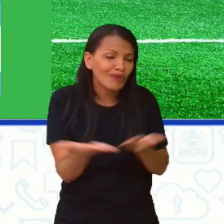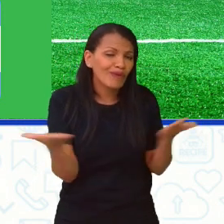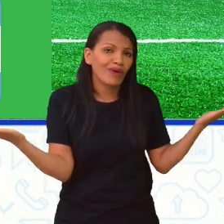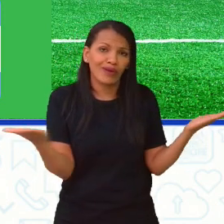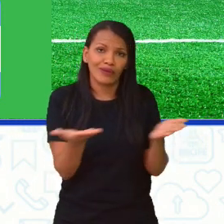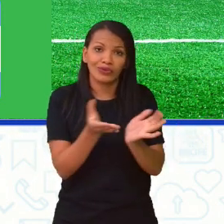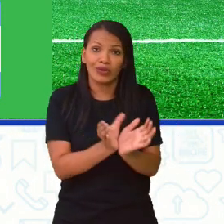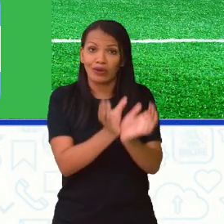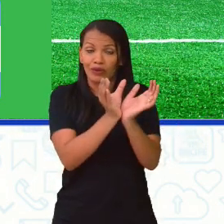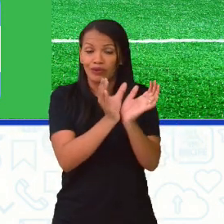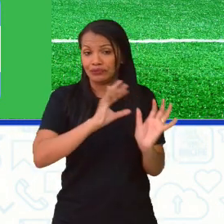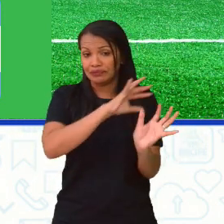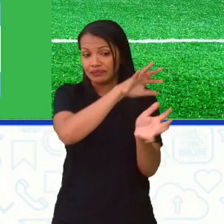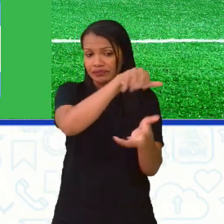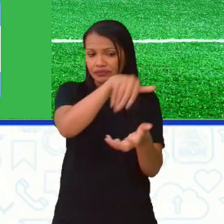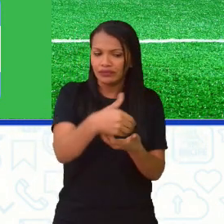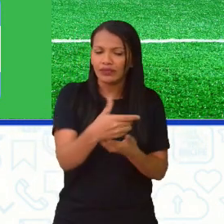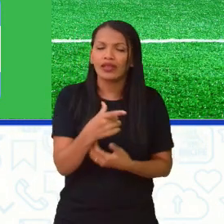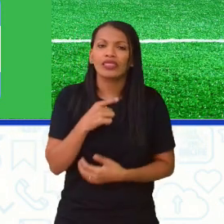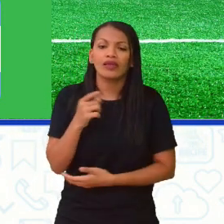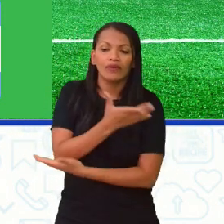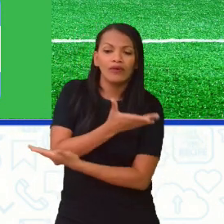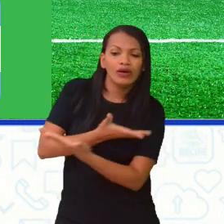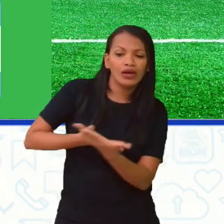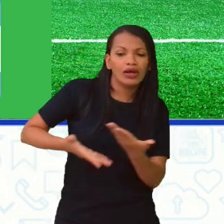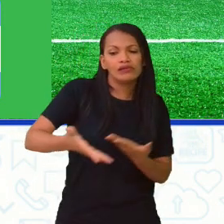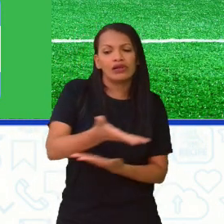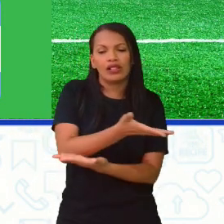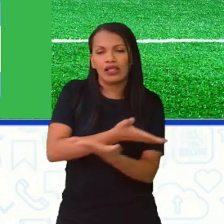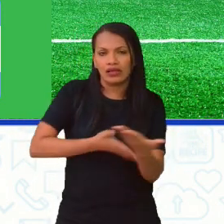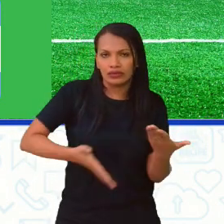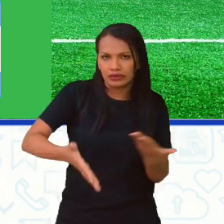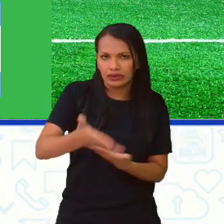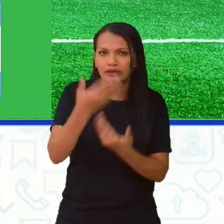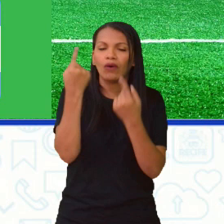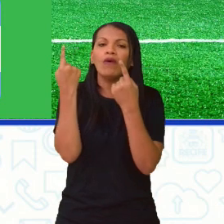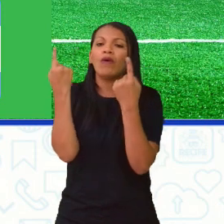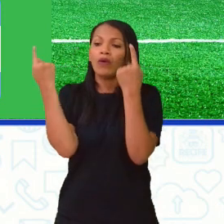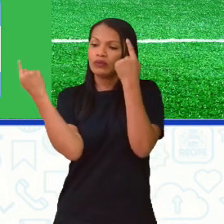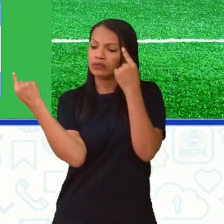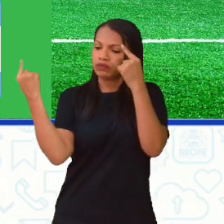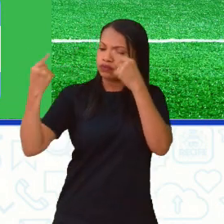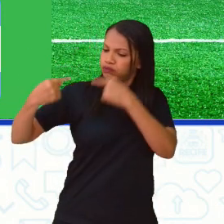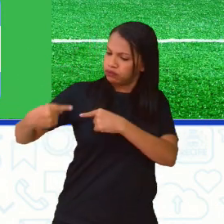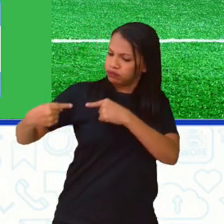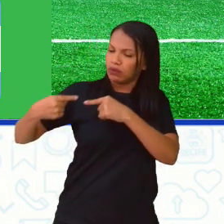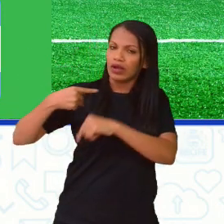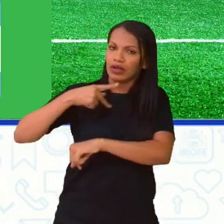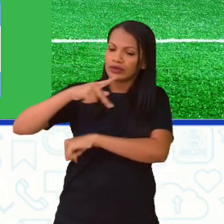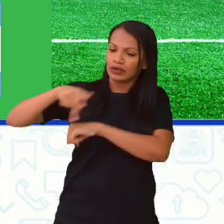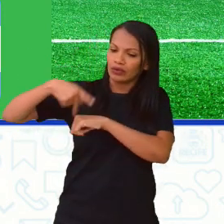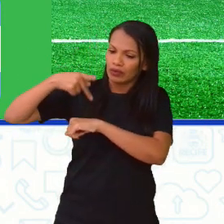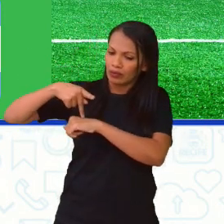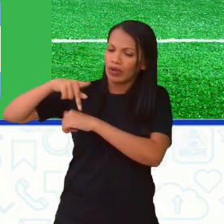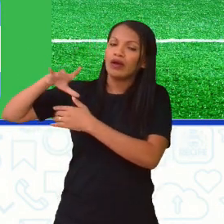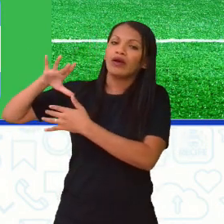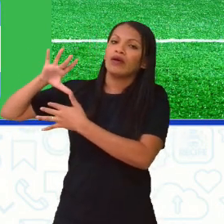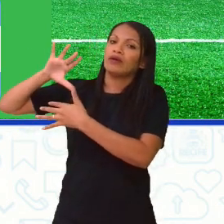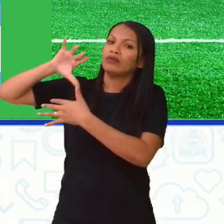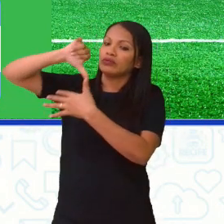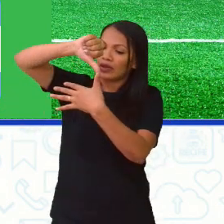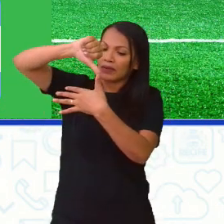aí nos títulos. Mas a gente tem uma relação muito competitiva, vamos dizer assim, entre os países da América do Sul,